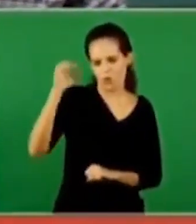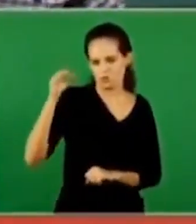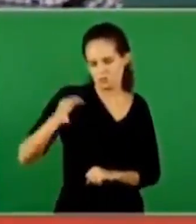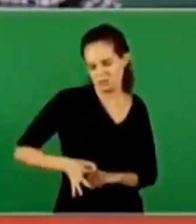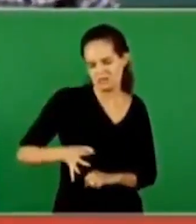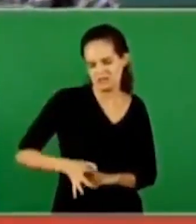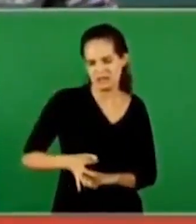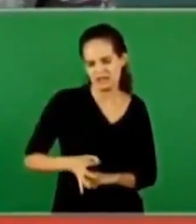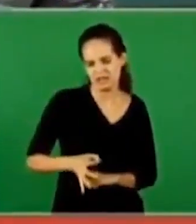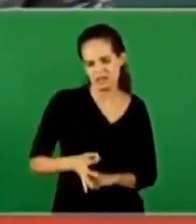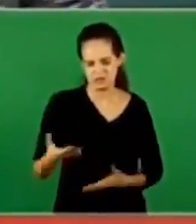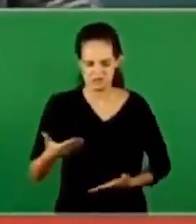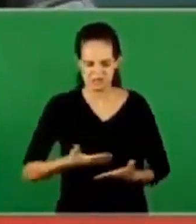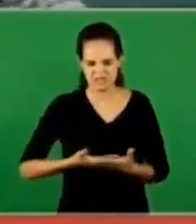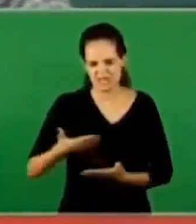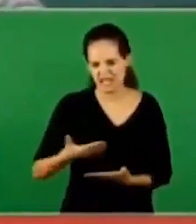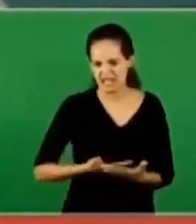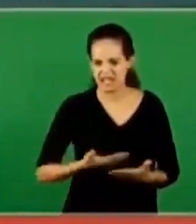Nem super homens.